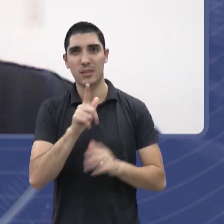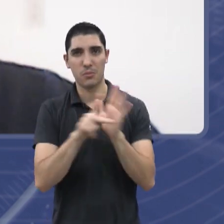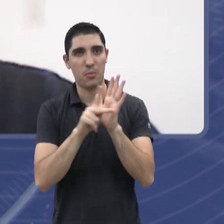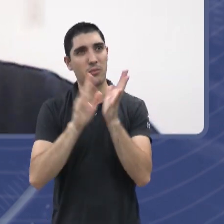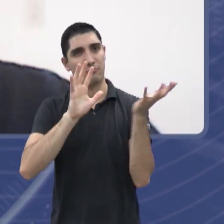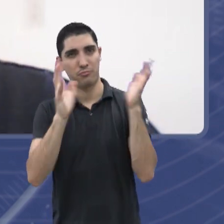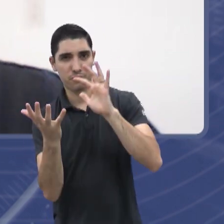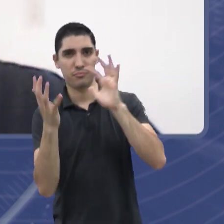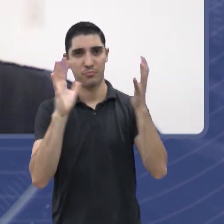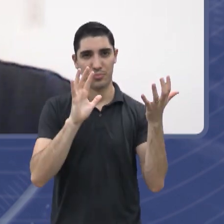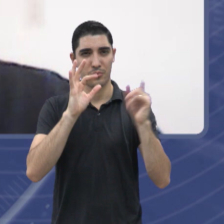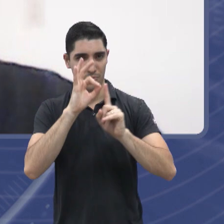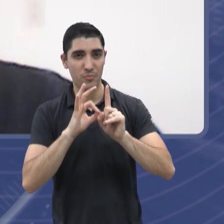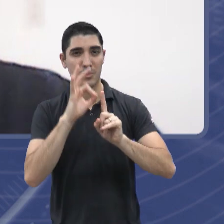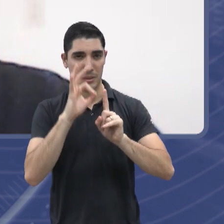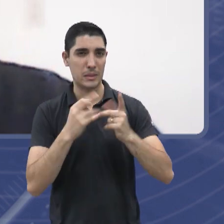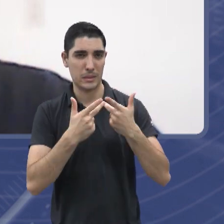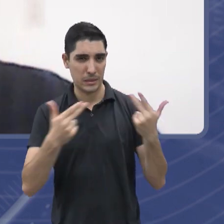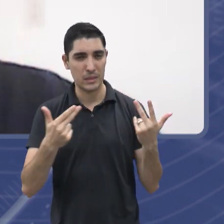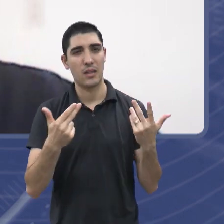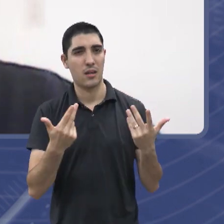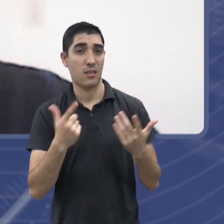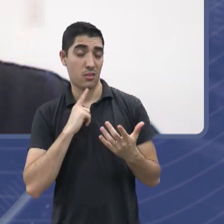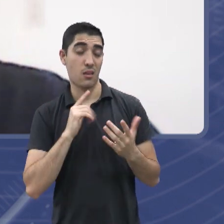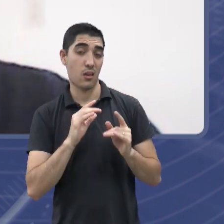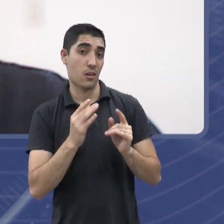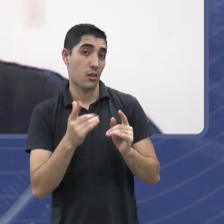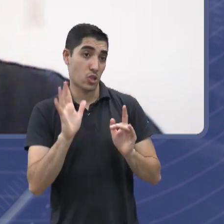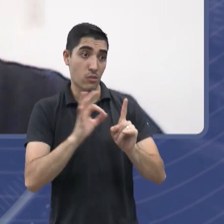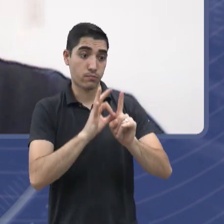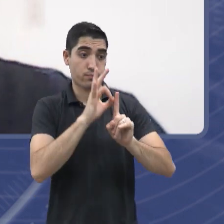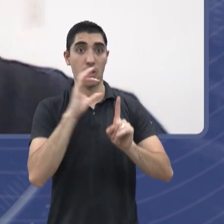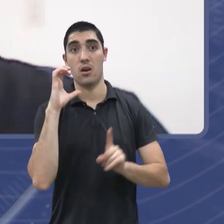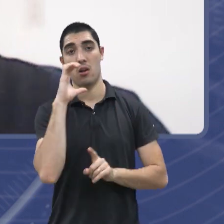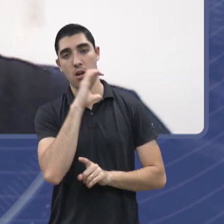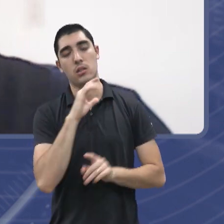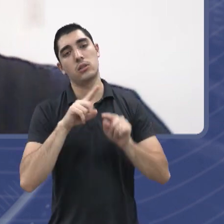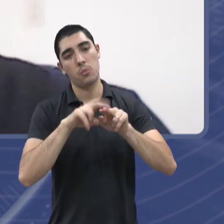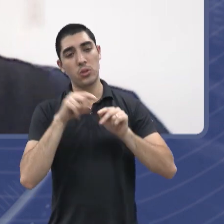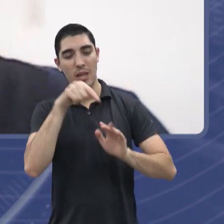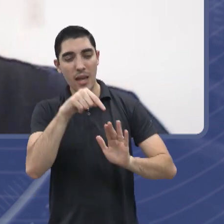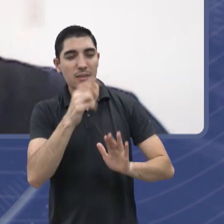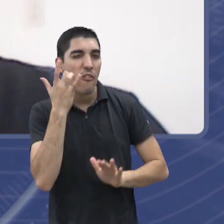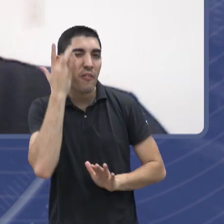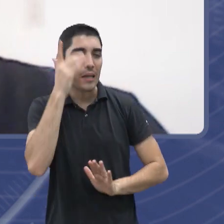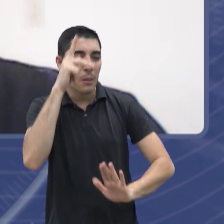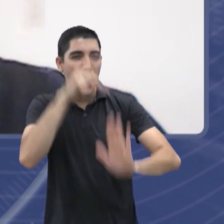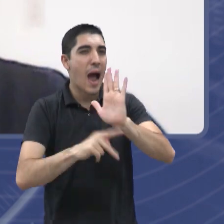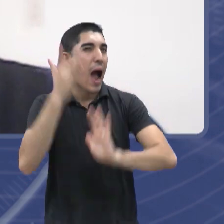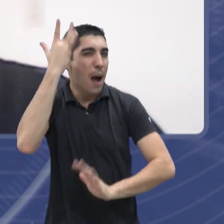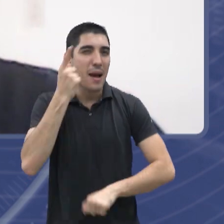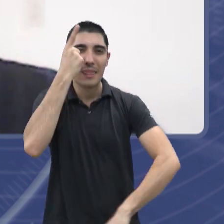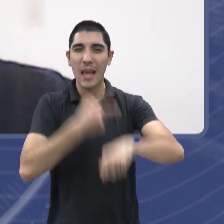precisam ser feitas urgentemente, né? é um assunto a longo prazo, um projeto que não é do dia para a noite, mas a gente precisa,